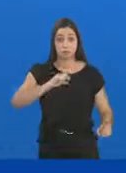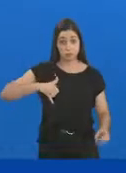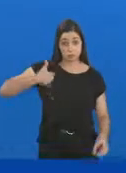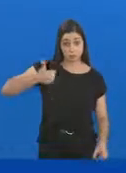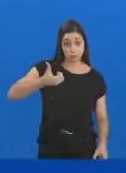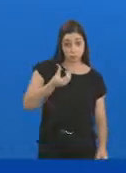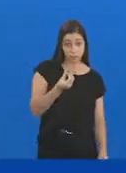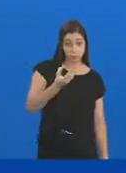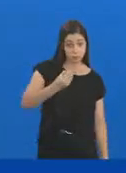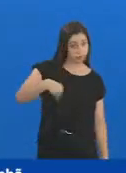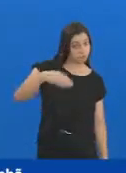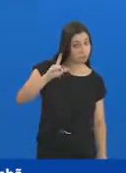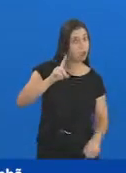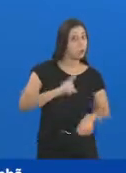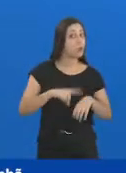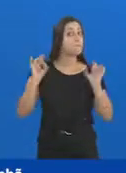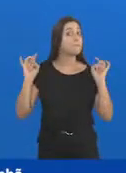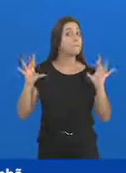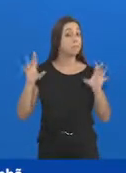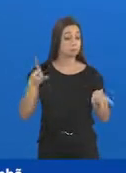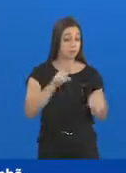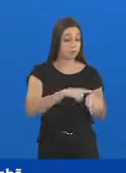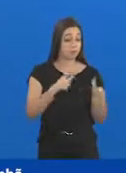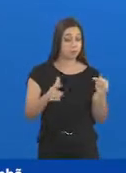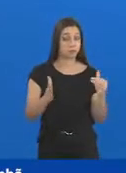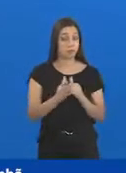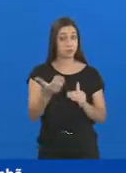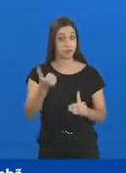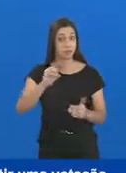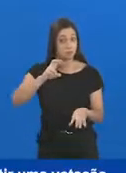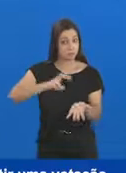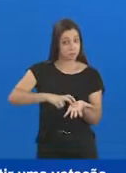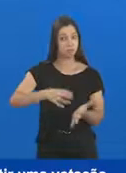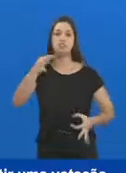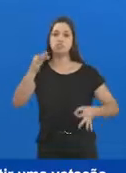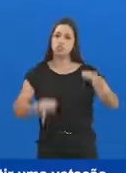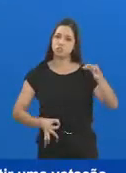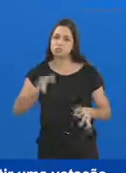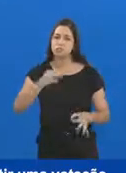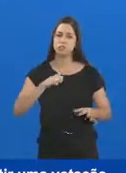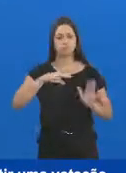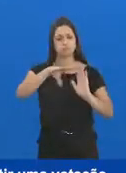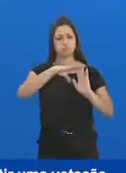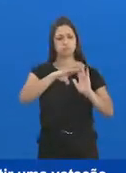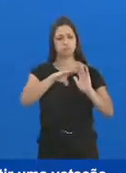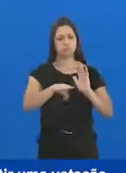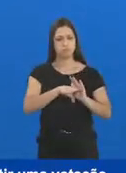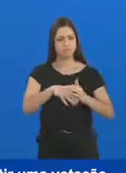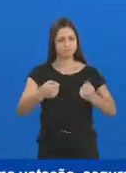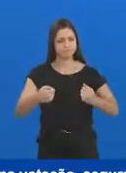60 anos ou mais, tenha um horário especial das 7 às 10 da manhã. A Justiça adotou todas as medidas